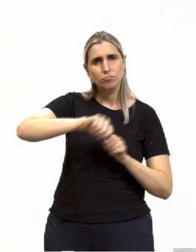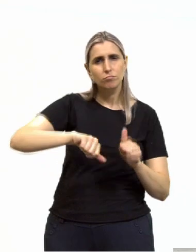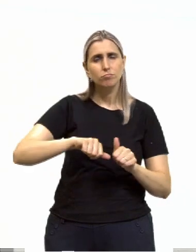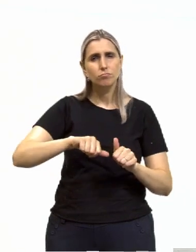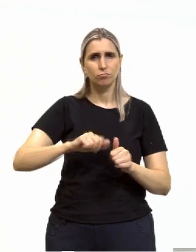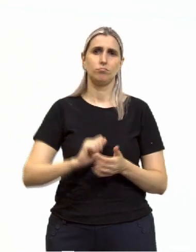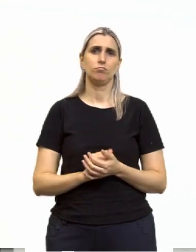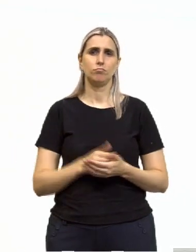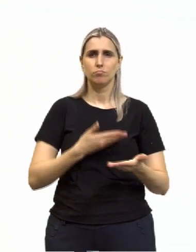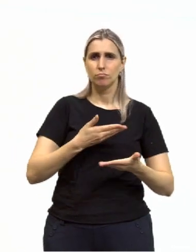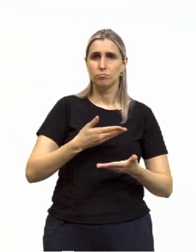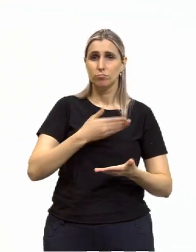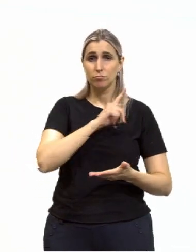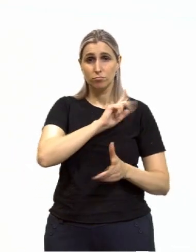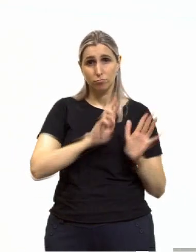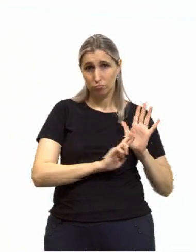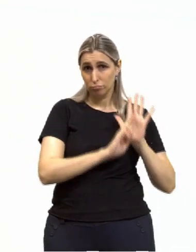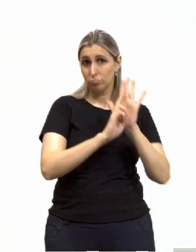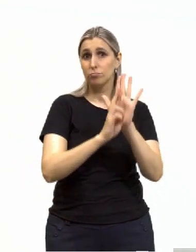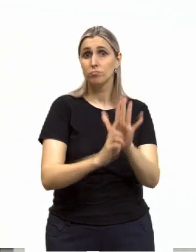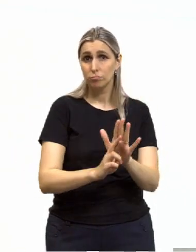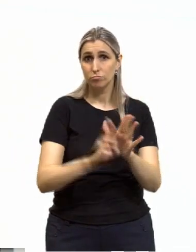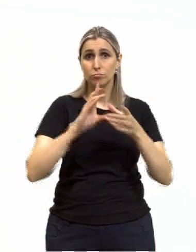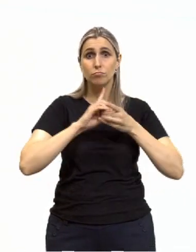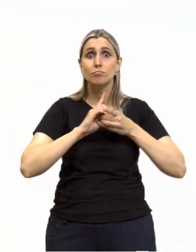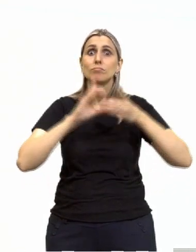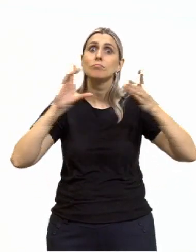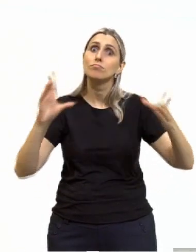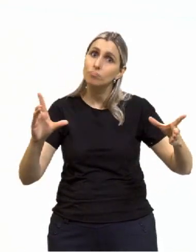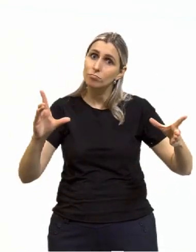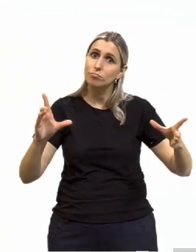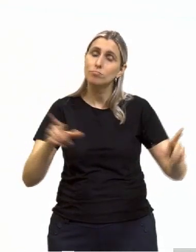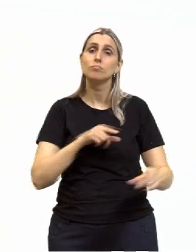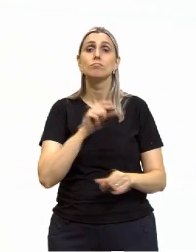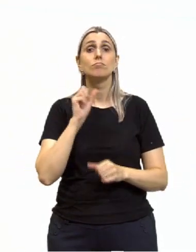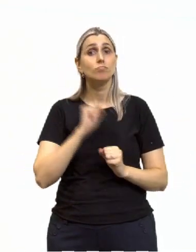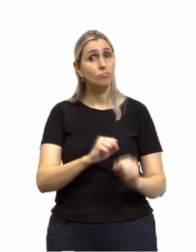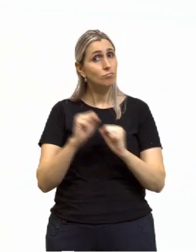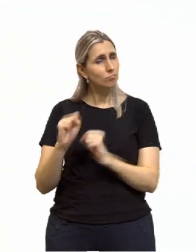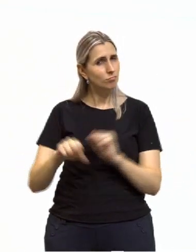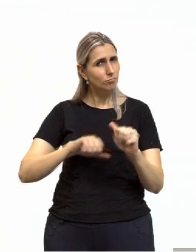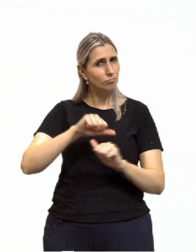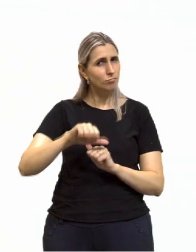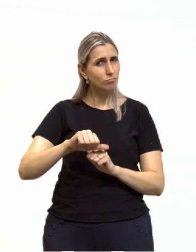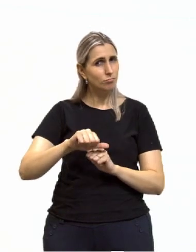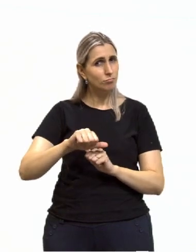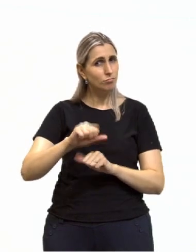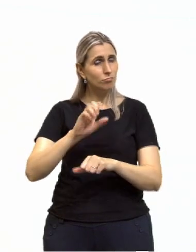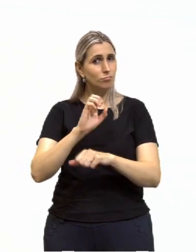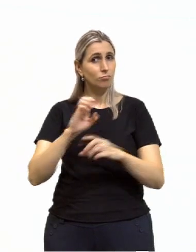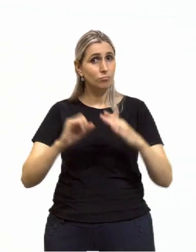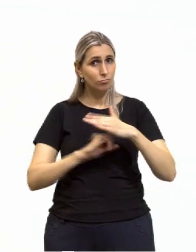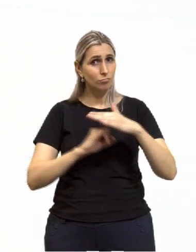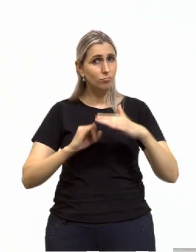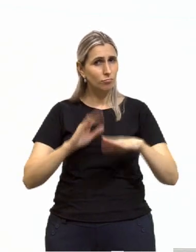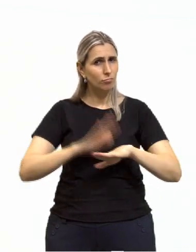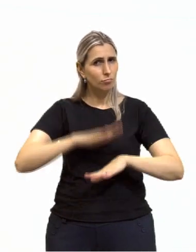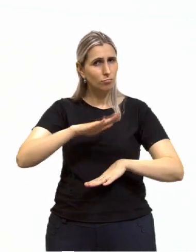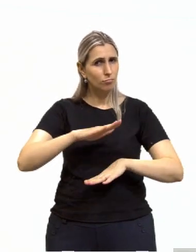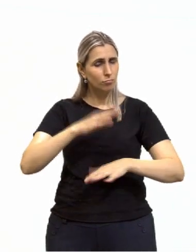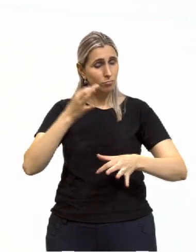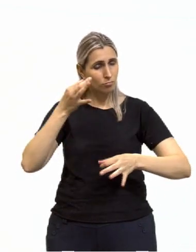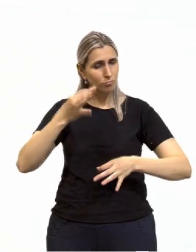cambiar o representante, só a partir da democracia e com isso você pode tornar o Estado, a instituição um pouco mais